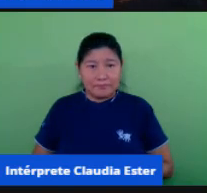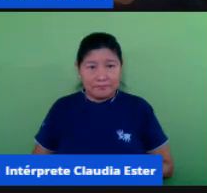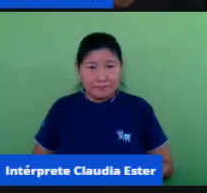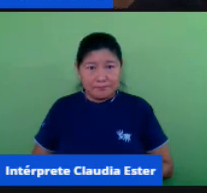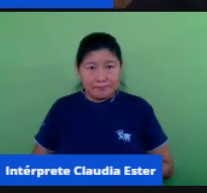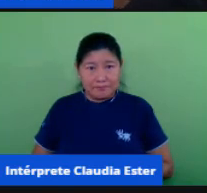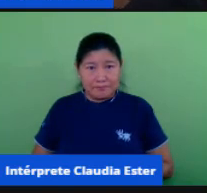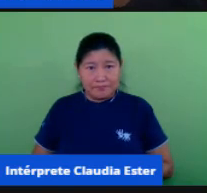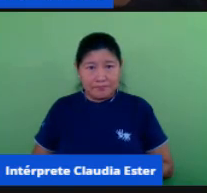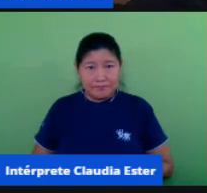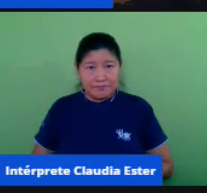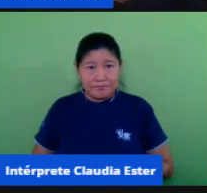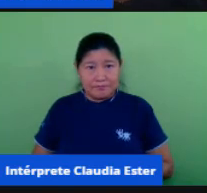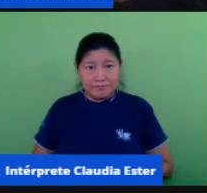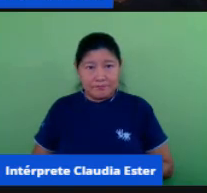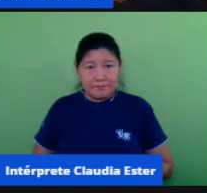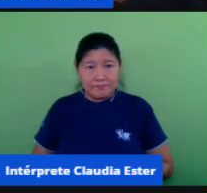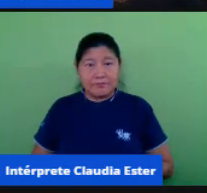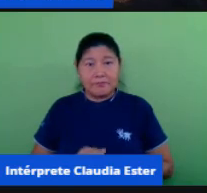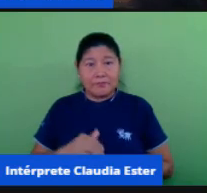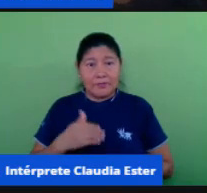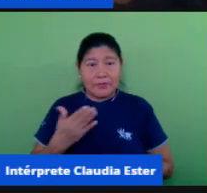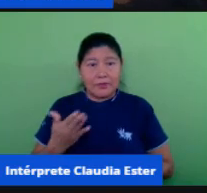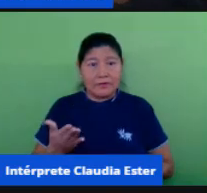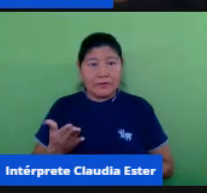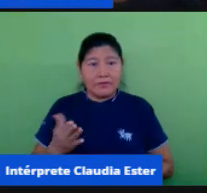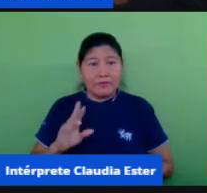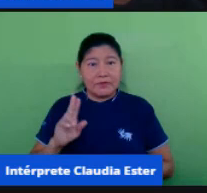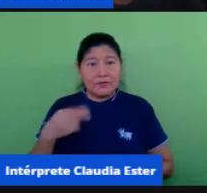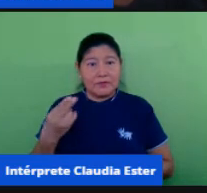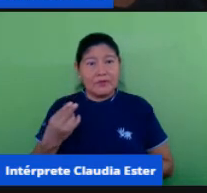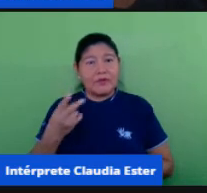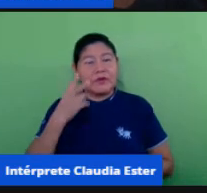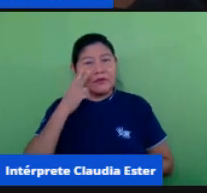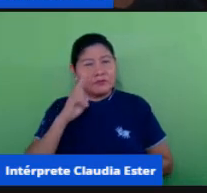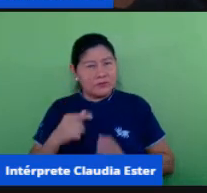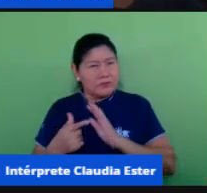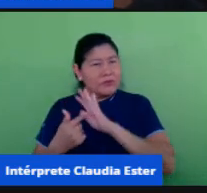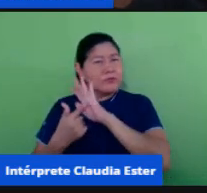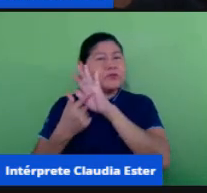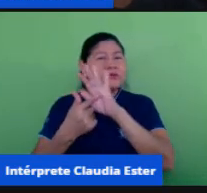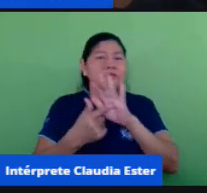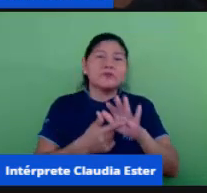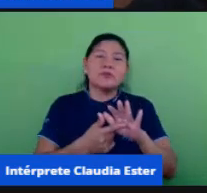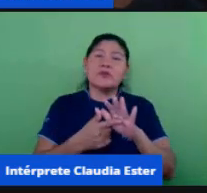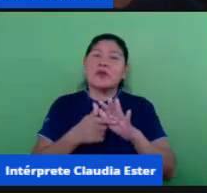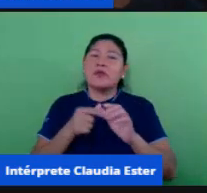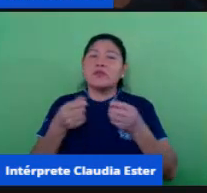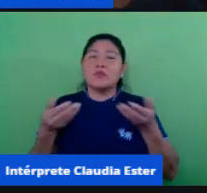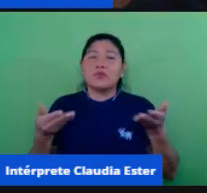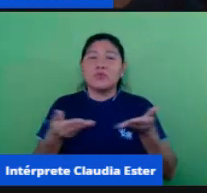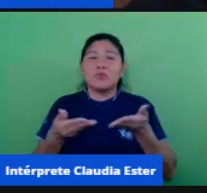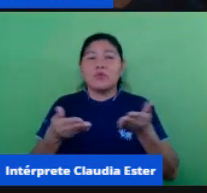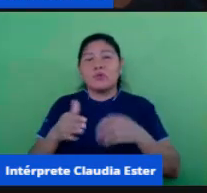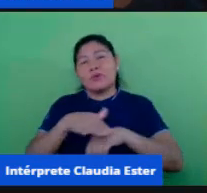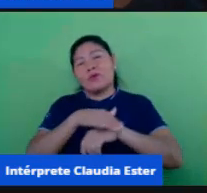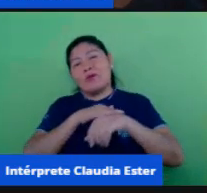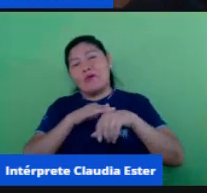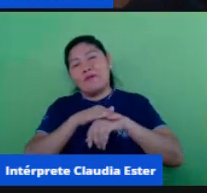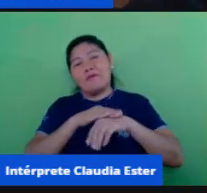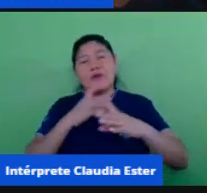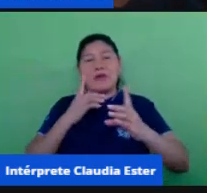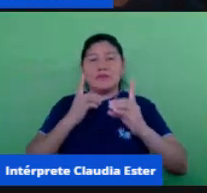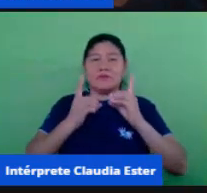então a gente vem com toda essa conversa esse diálogo né algumas